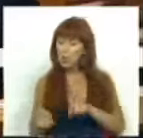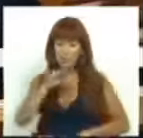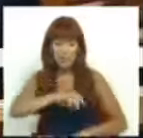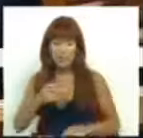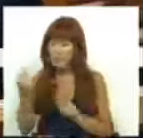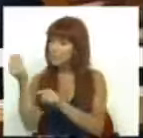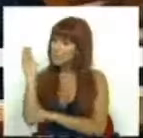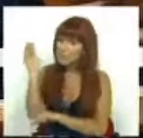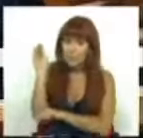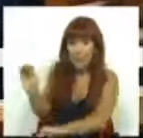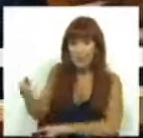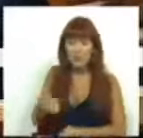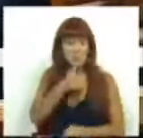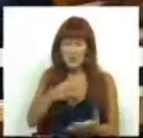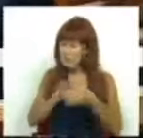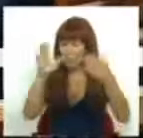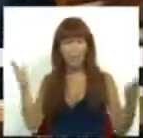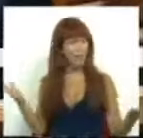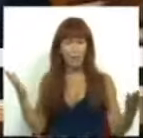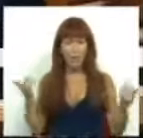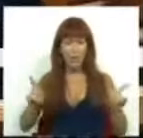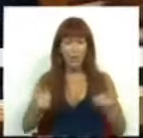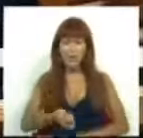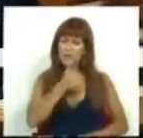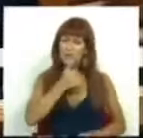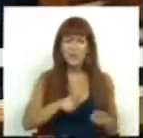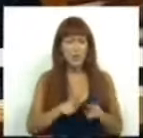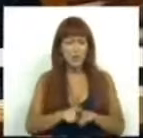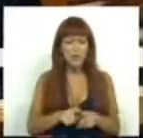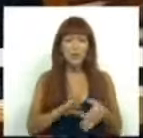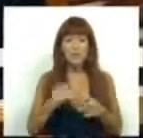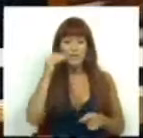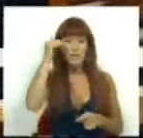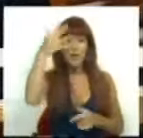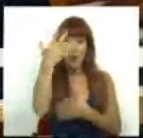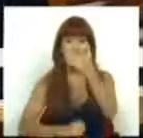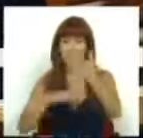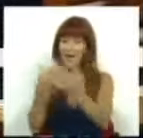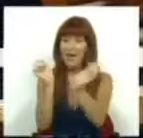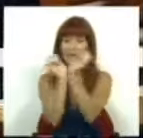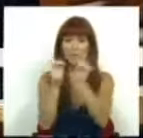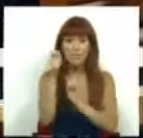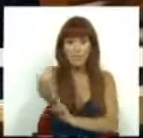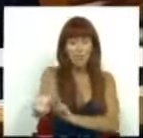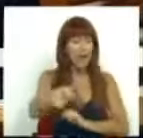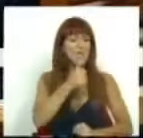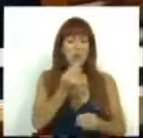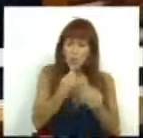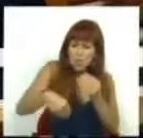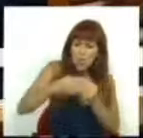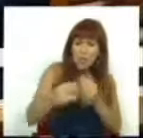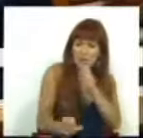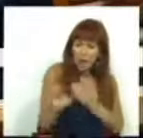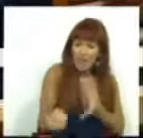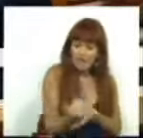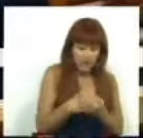pensões dos bancos. Medida que nada tem a ver com a determinação do desconto futuro para a Segurança Social. É uma medida extraordinária para